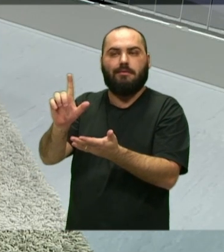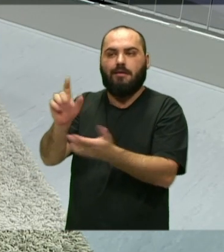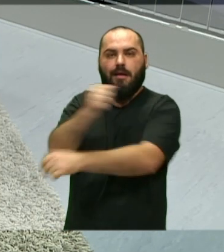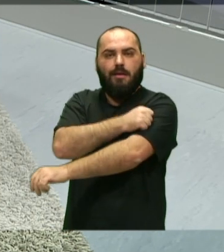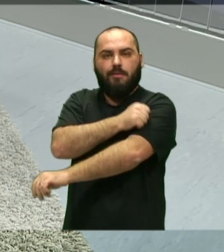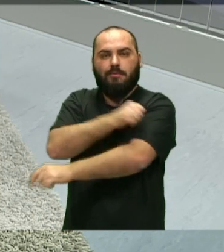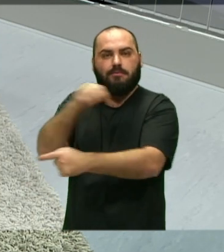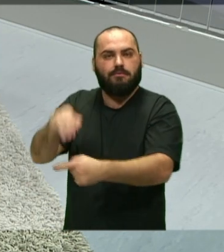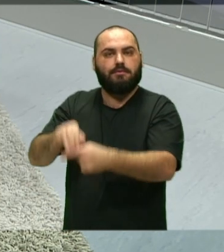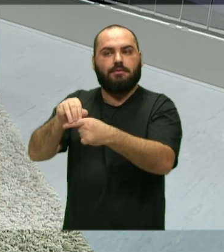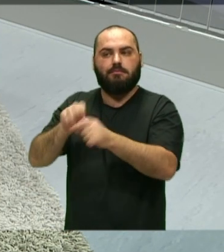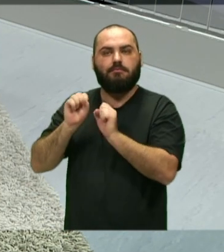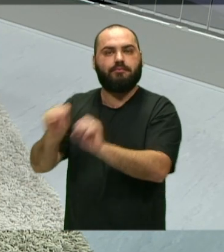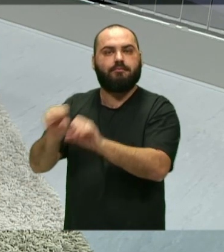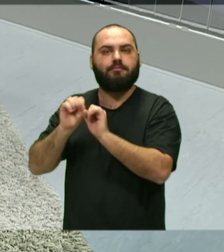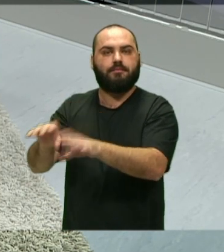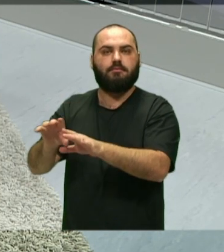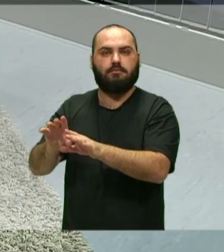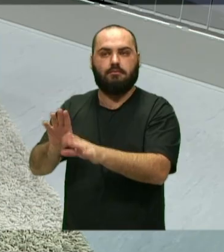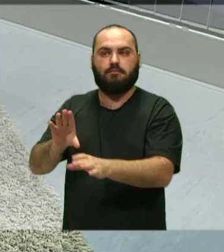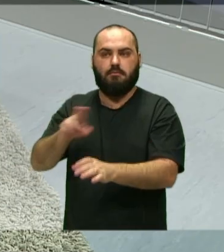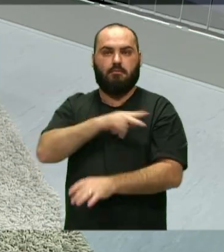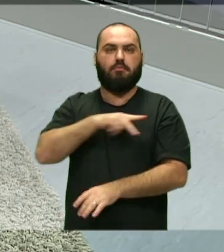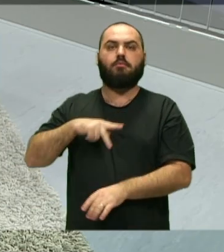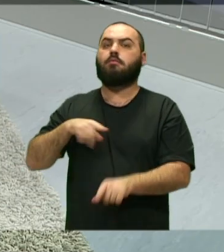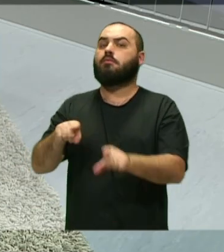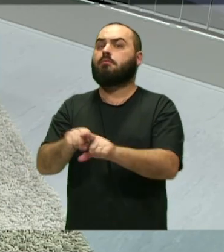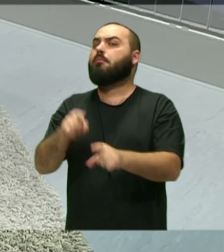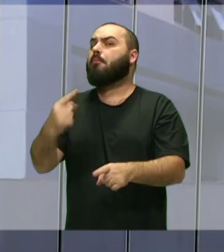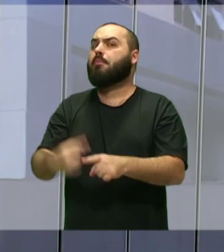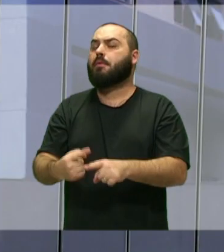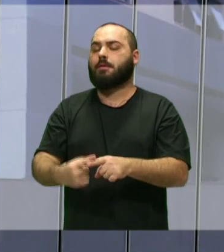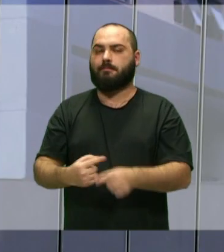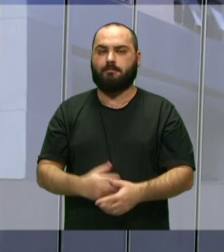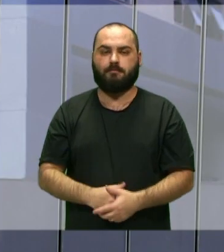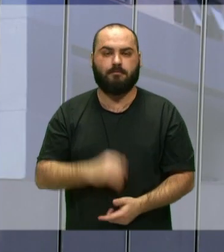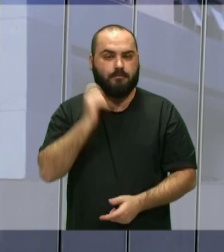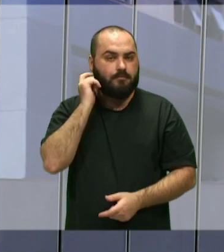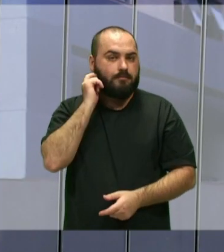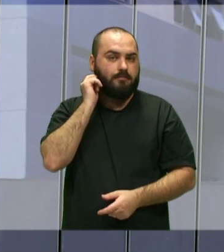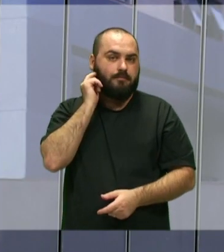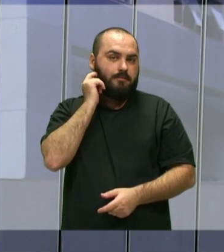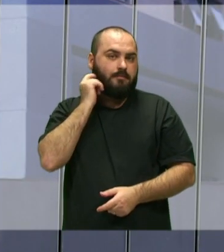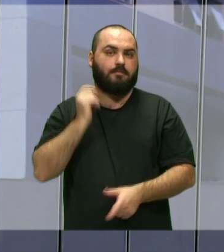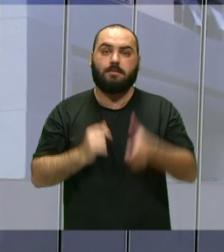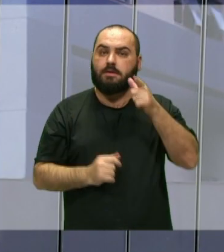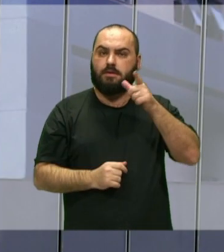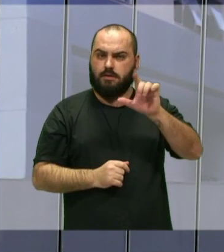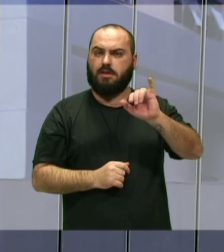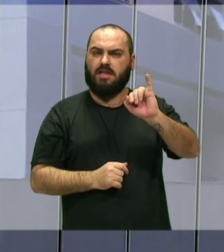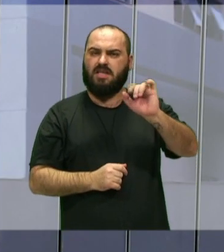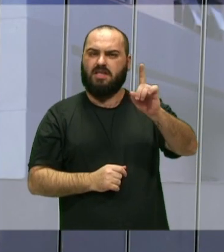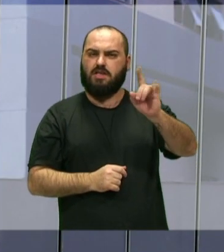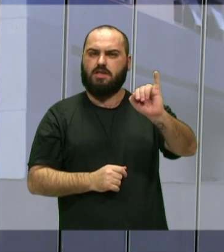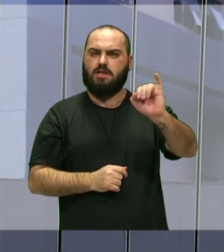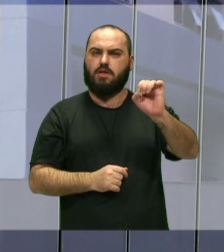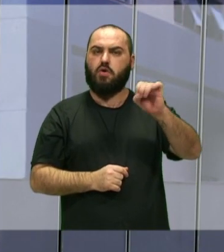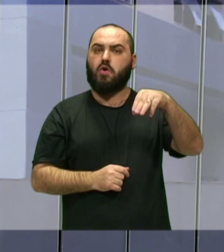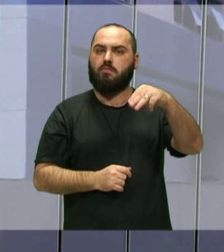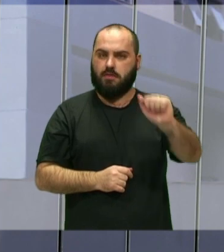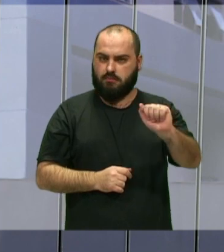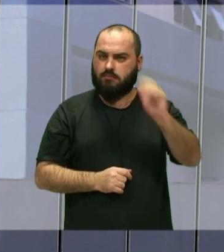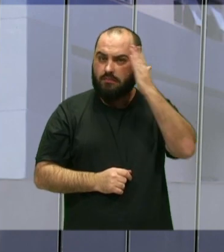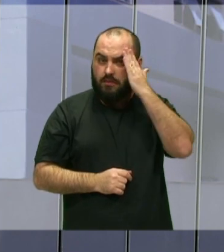município e da rede pública. Por quê? Tipo, falando do idioma, né, nós estamos